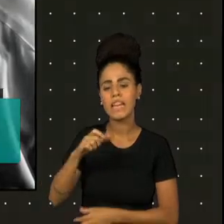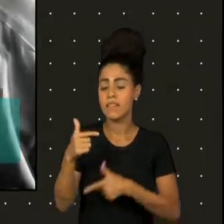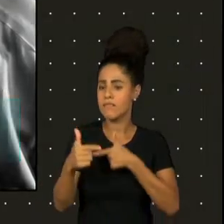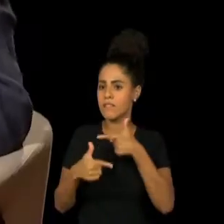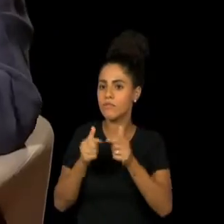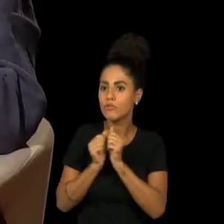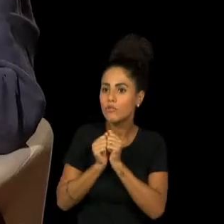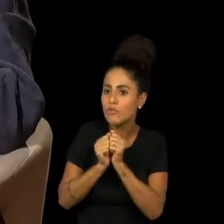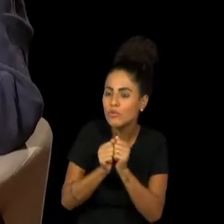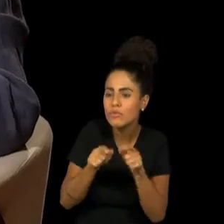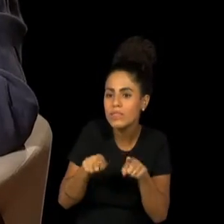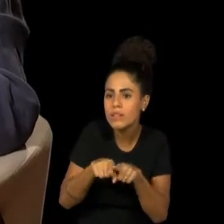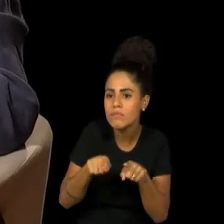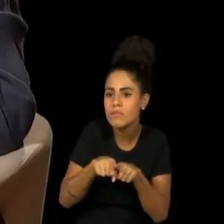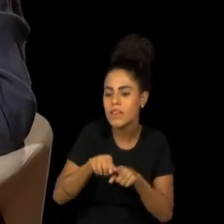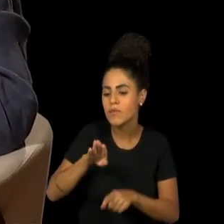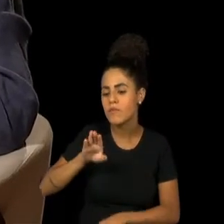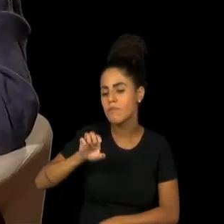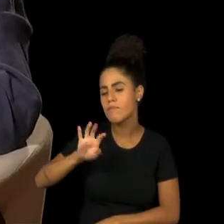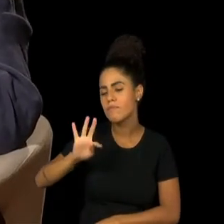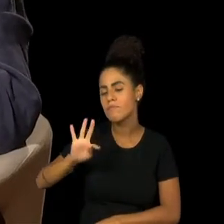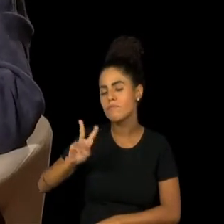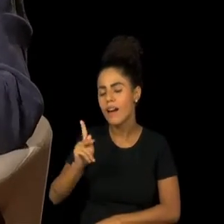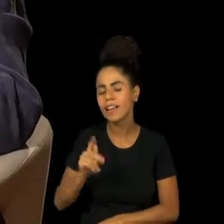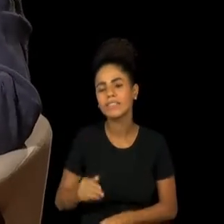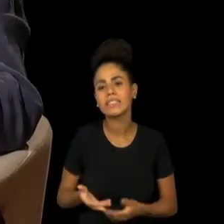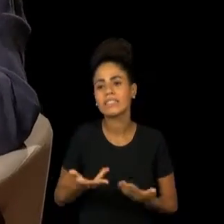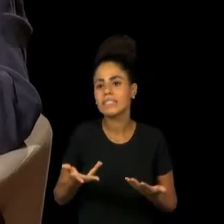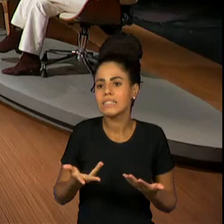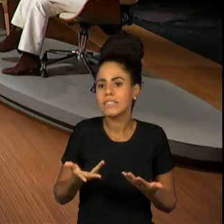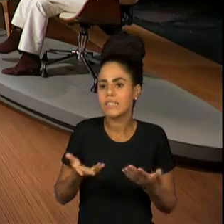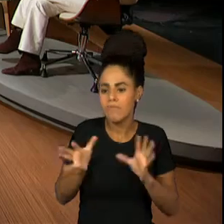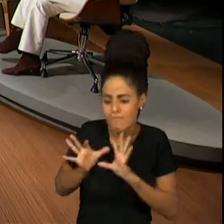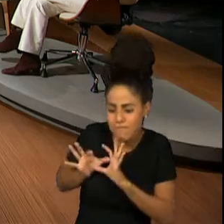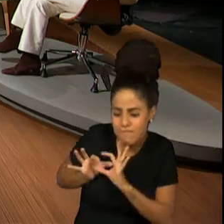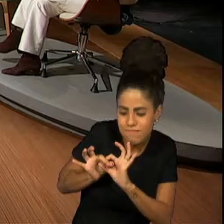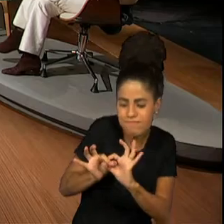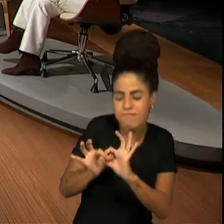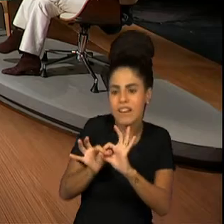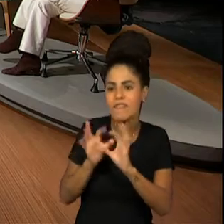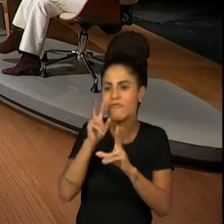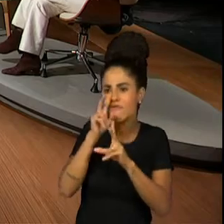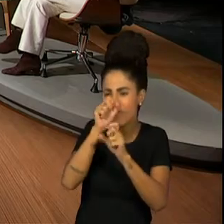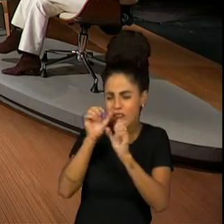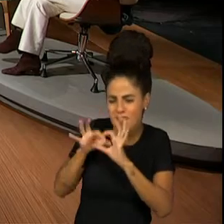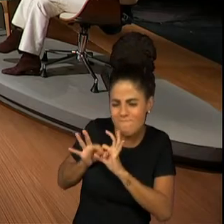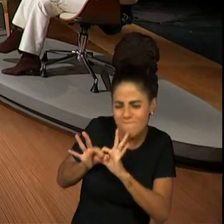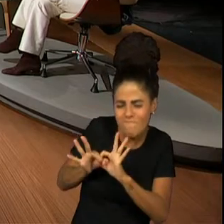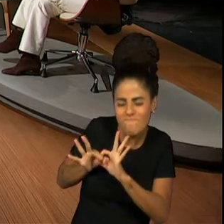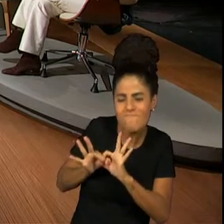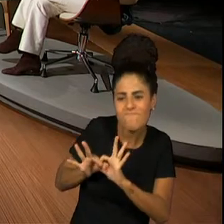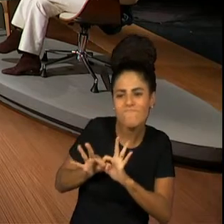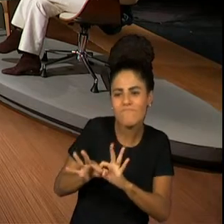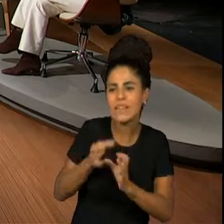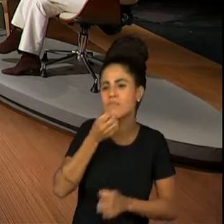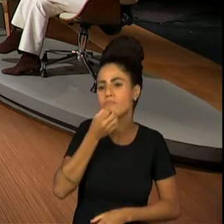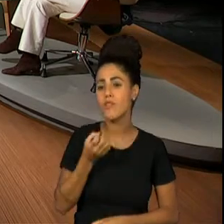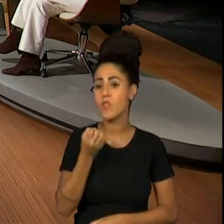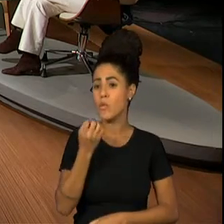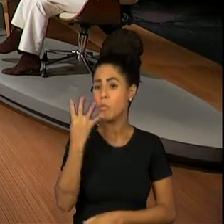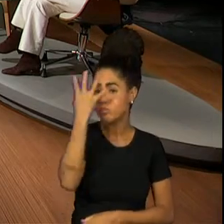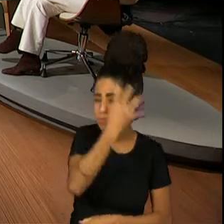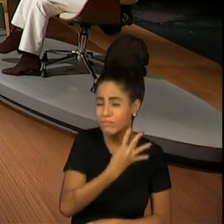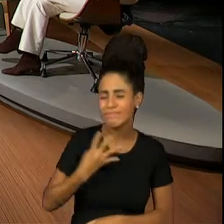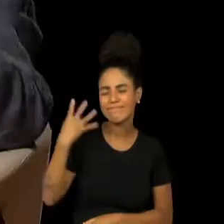Bete junto, a gente criou um laço realmente muito forte, de todos os dias criar aquele espetáculo imenso, de quatro horas e